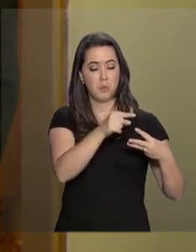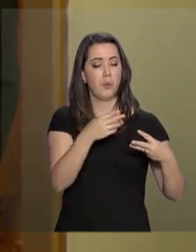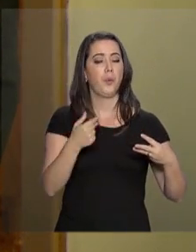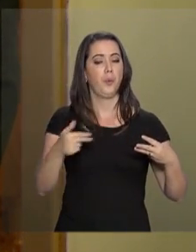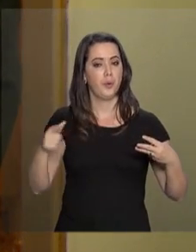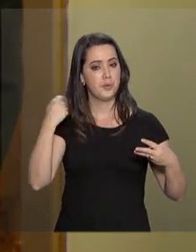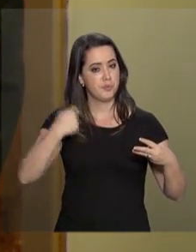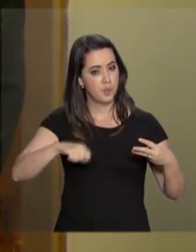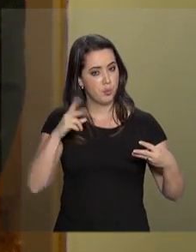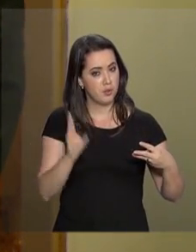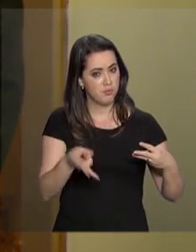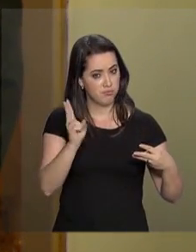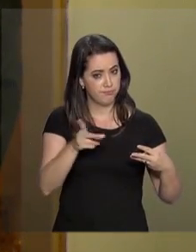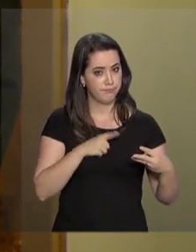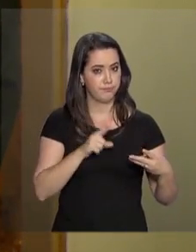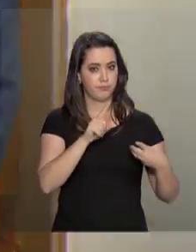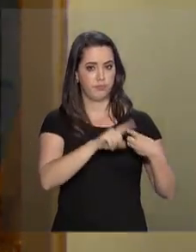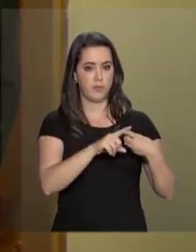a esses setores.